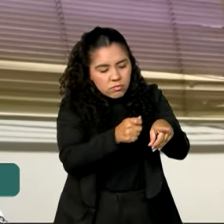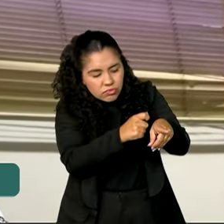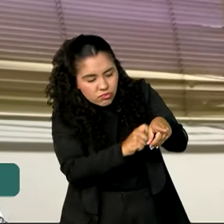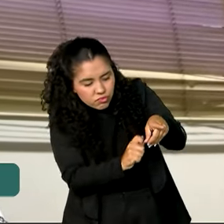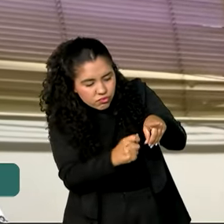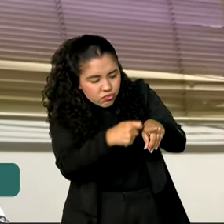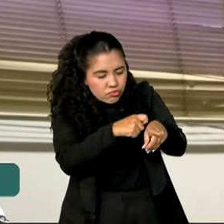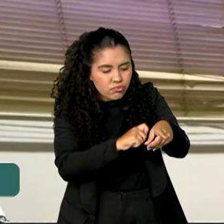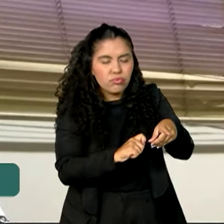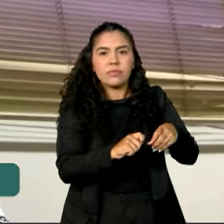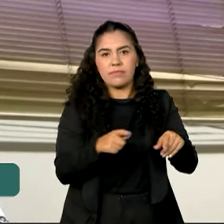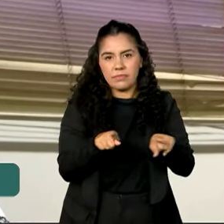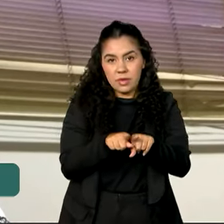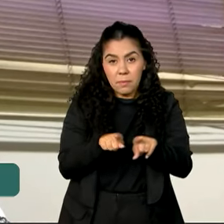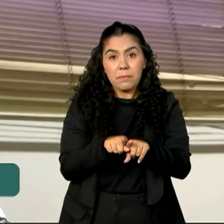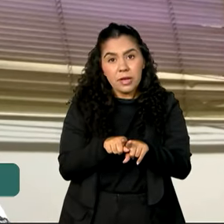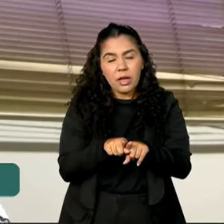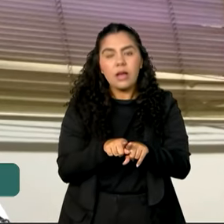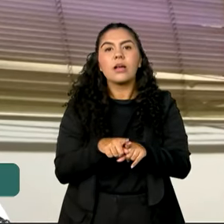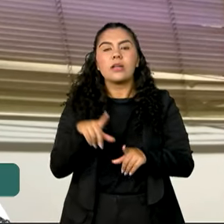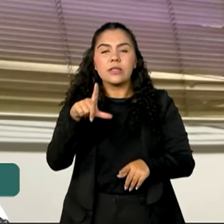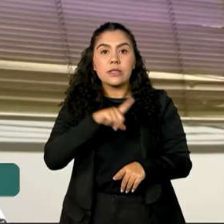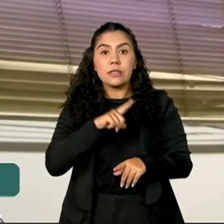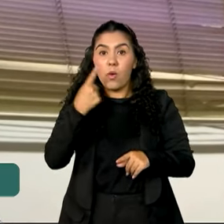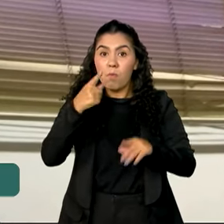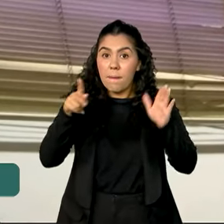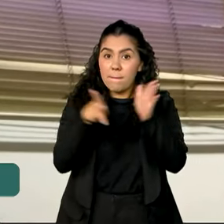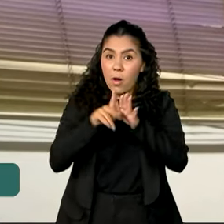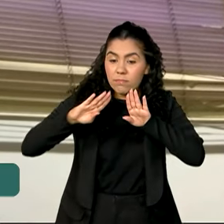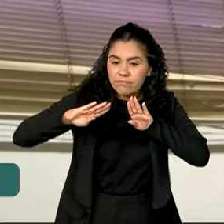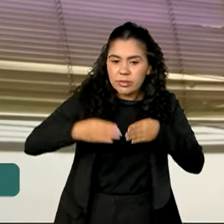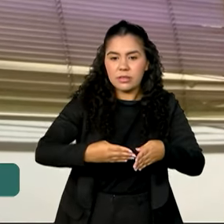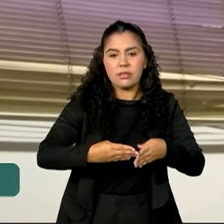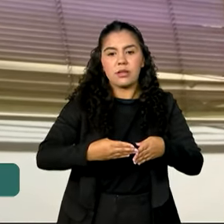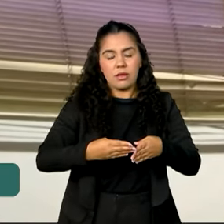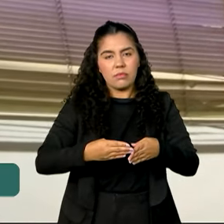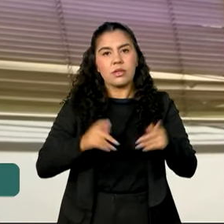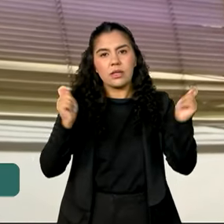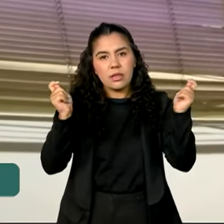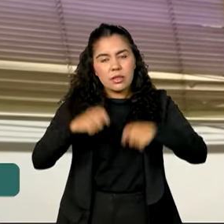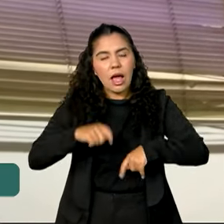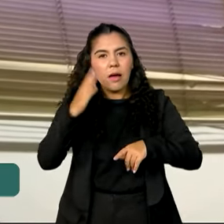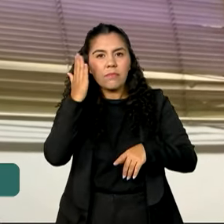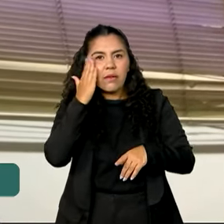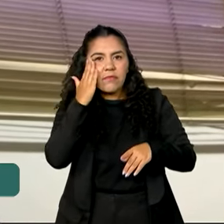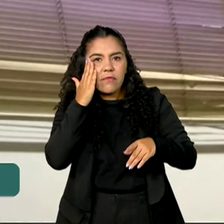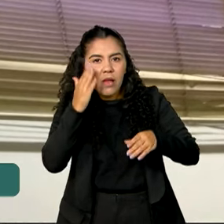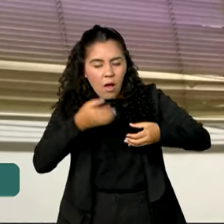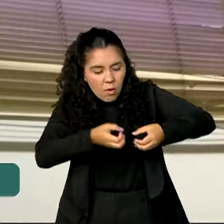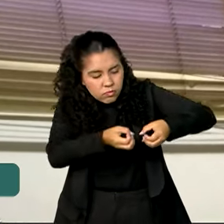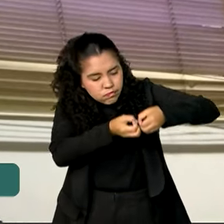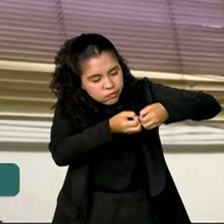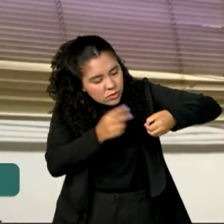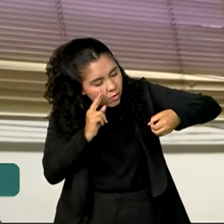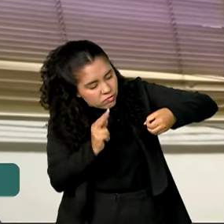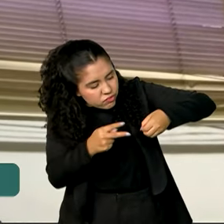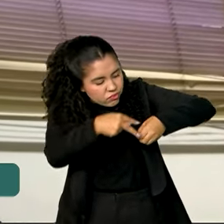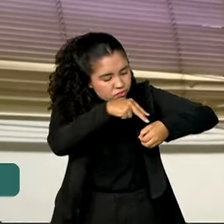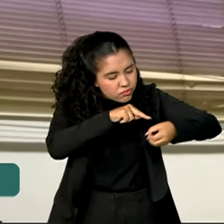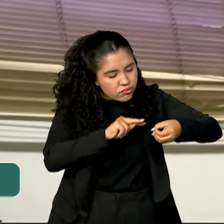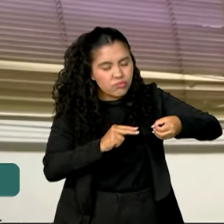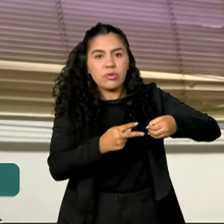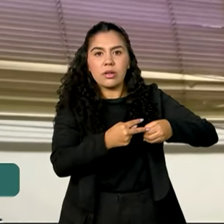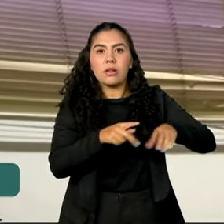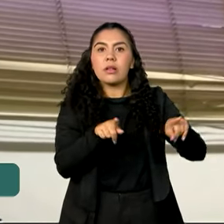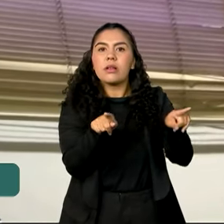ressonância magnética. Hoje existe uma ressonância específica, que você vê toda a próstata com muitos detalhes. Às vezes o